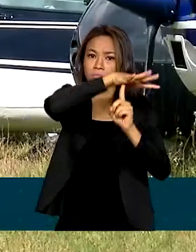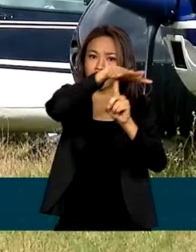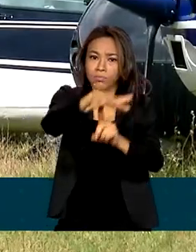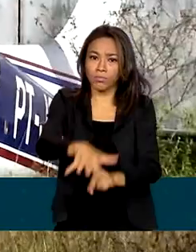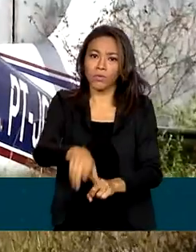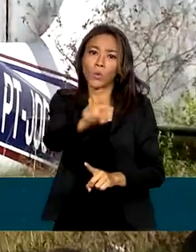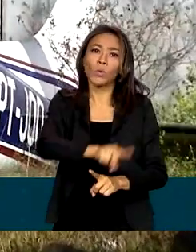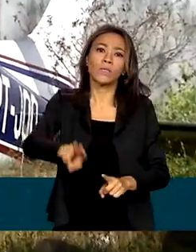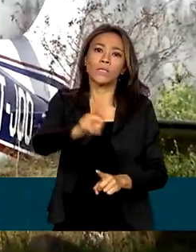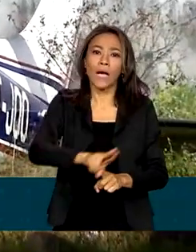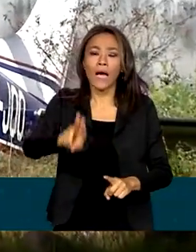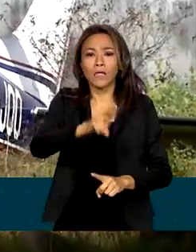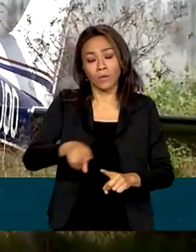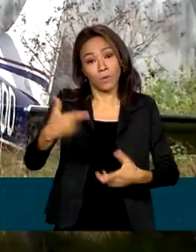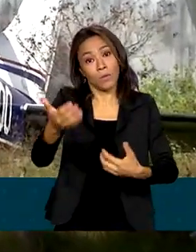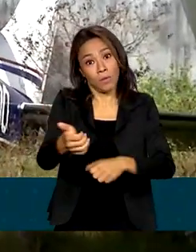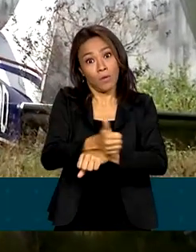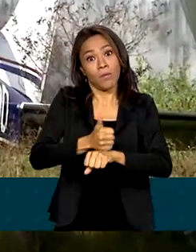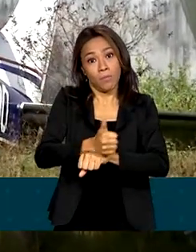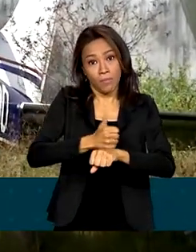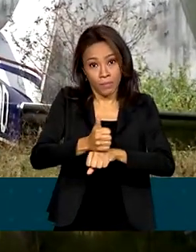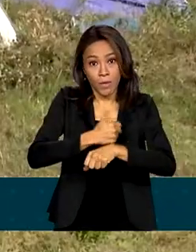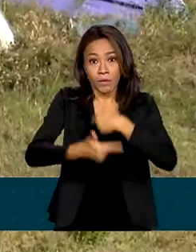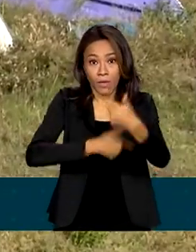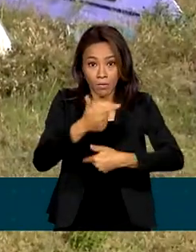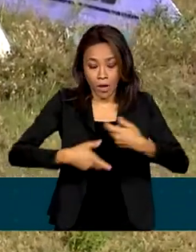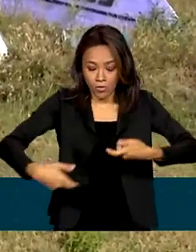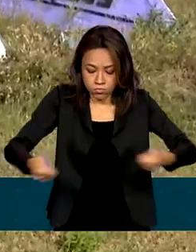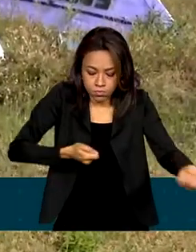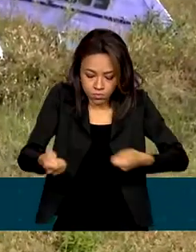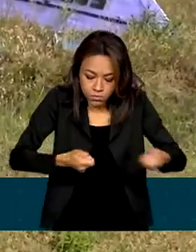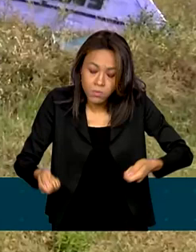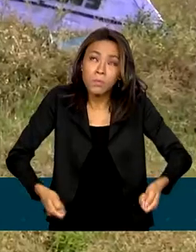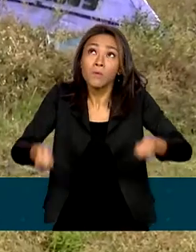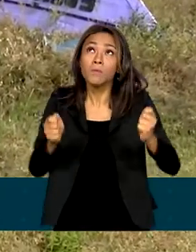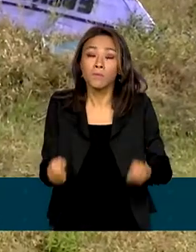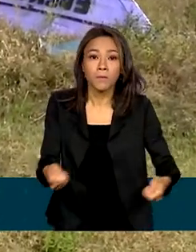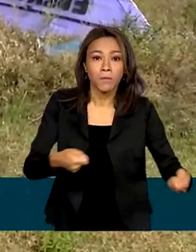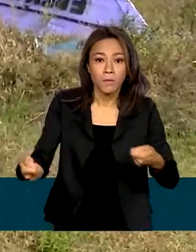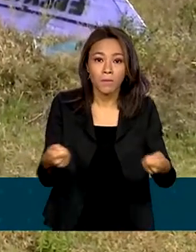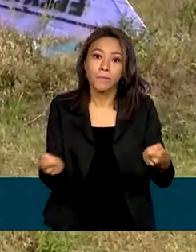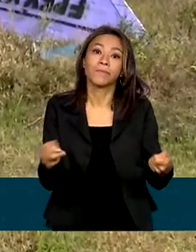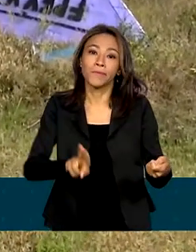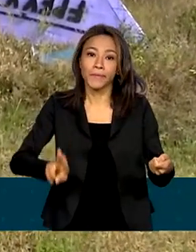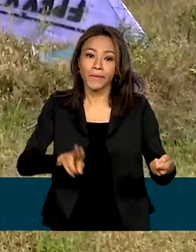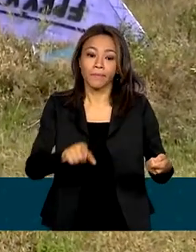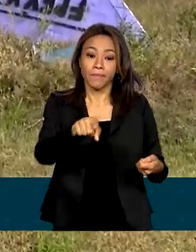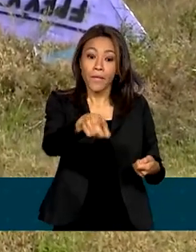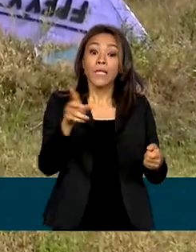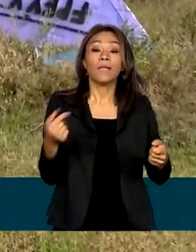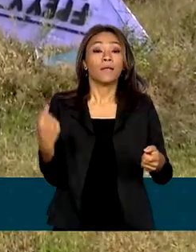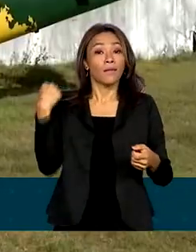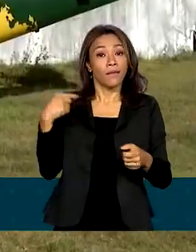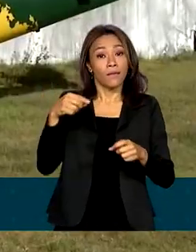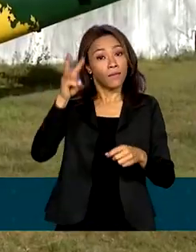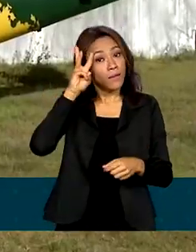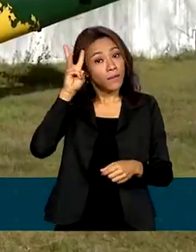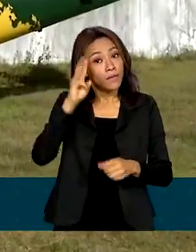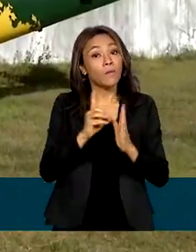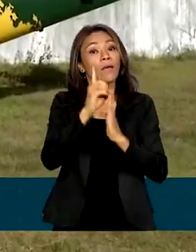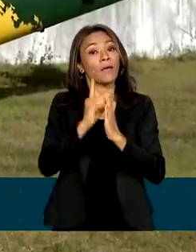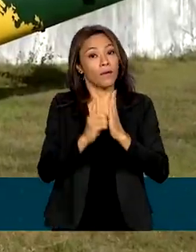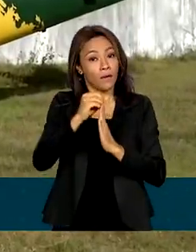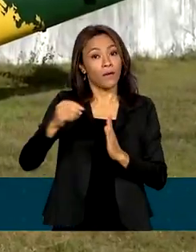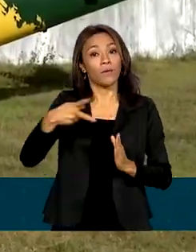garimpeiros e que foram apreendidas nos últimos meses. Nesta terça-feira, foi publicado o decreto do presidente Lula, com